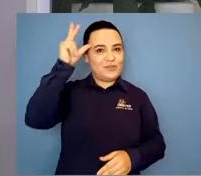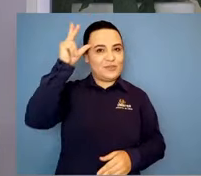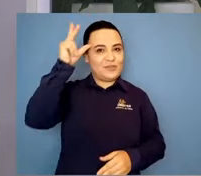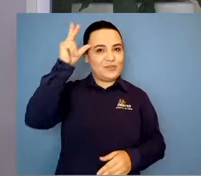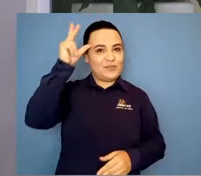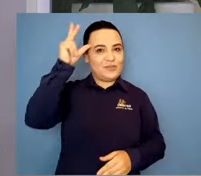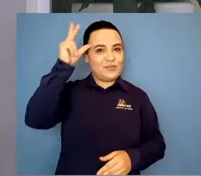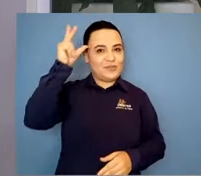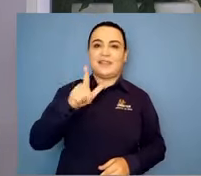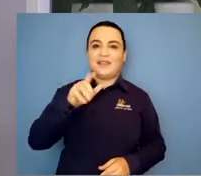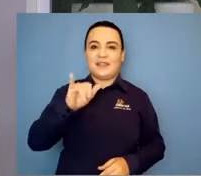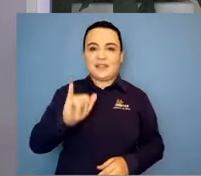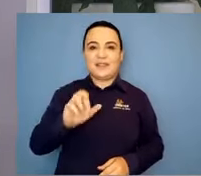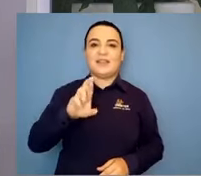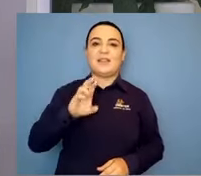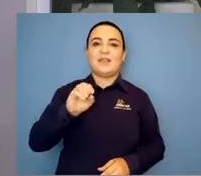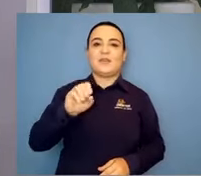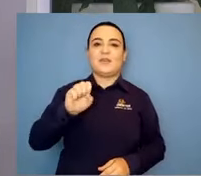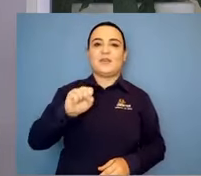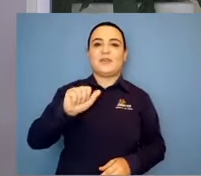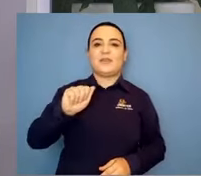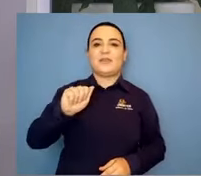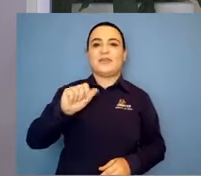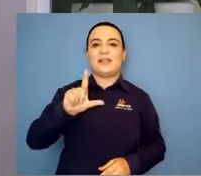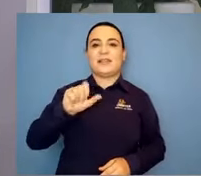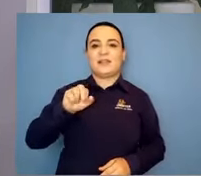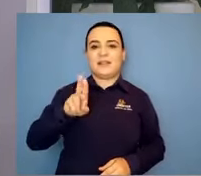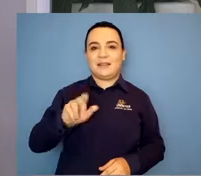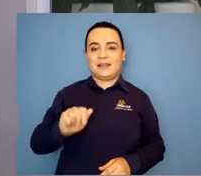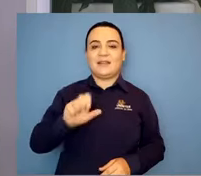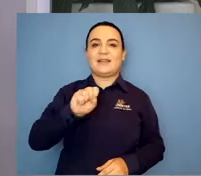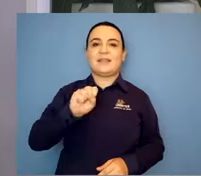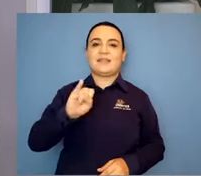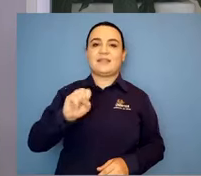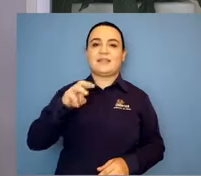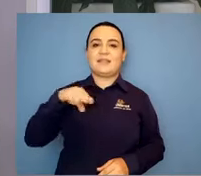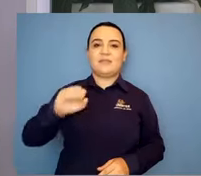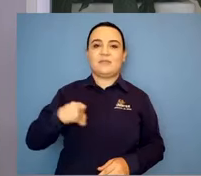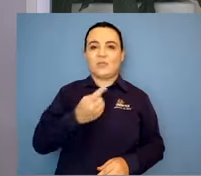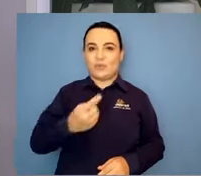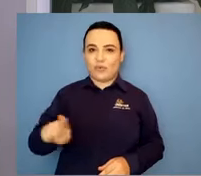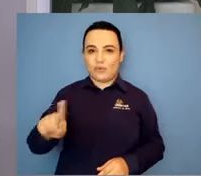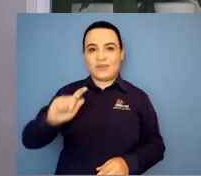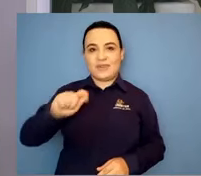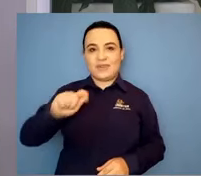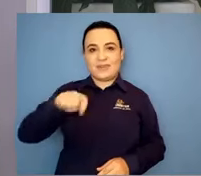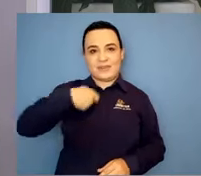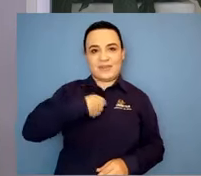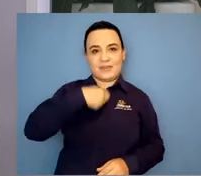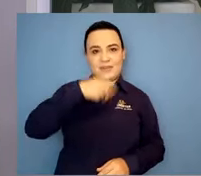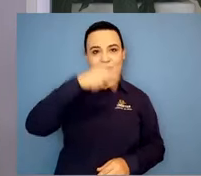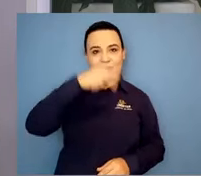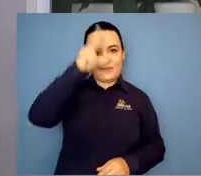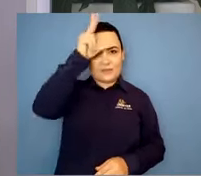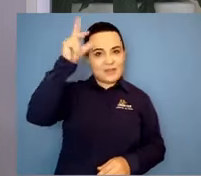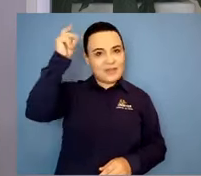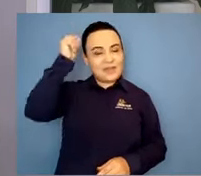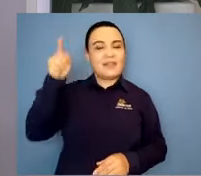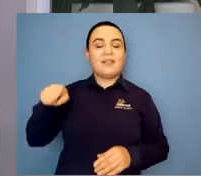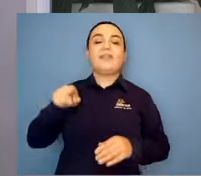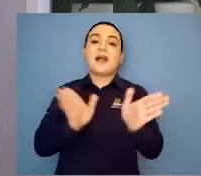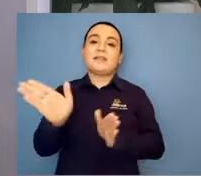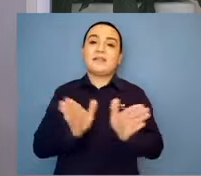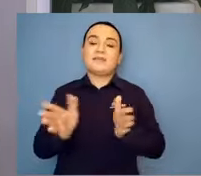mediação linguística entre português e Libras, promovendo a acessibilidade comunicacional das